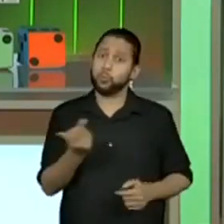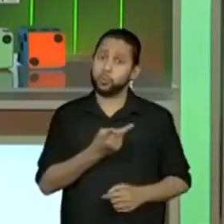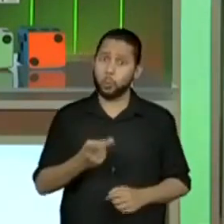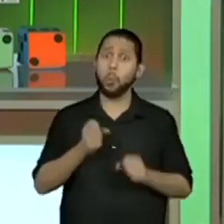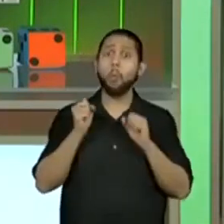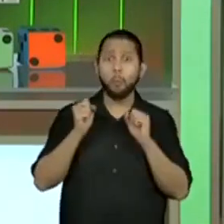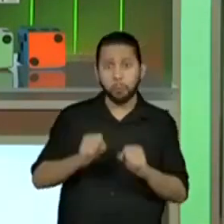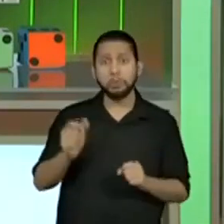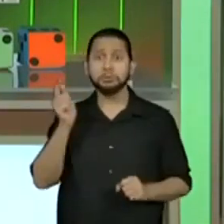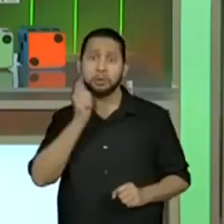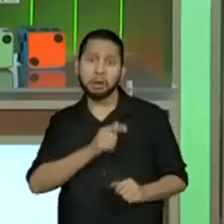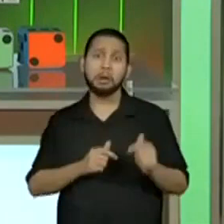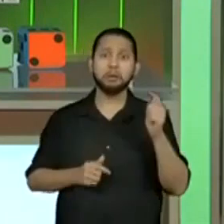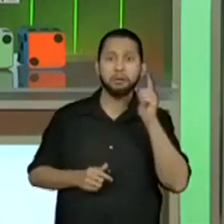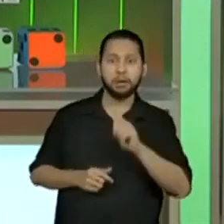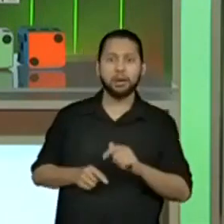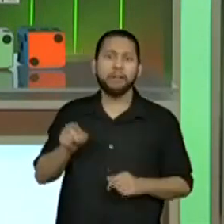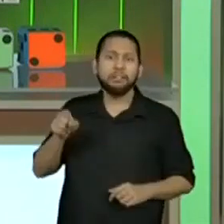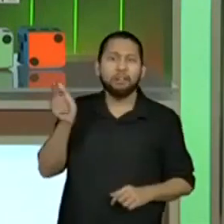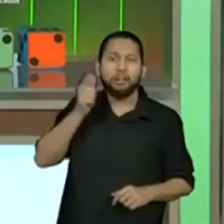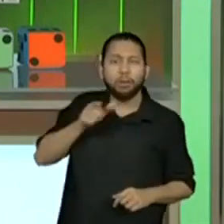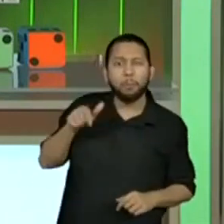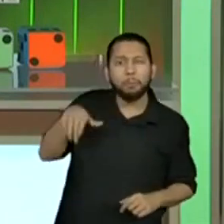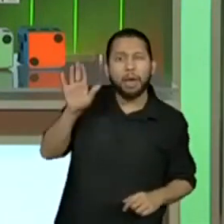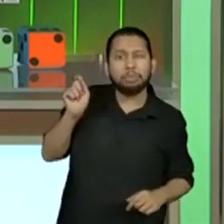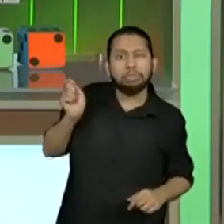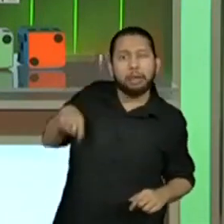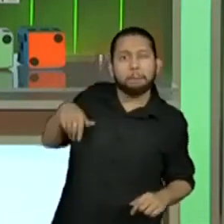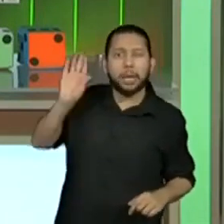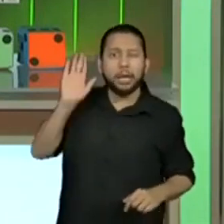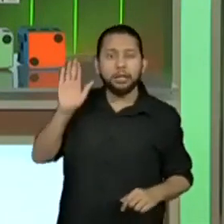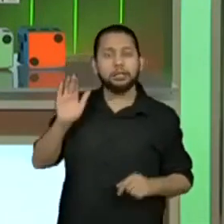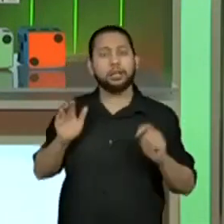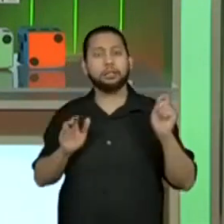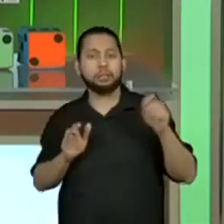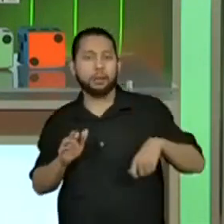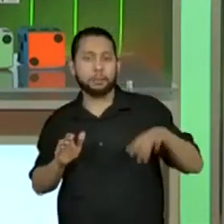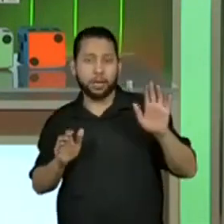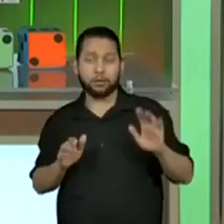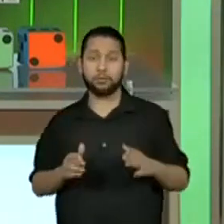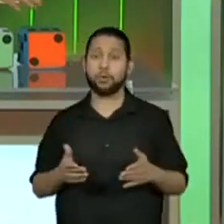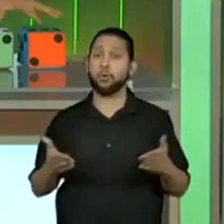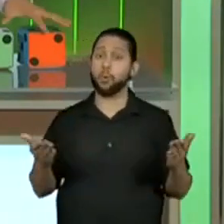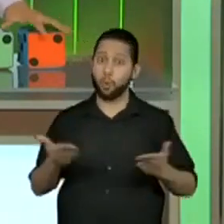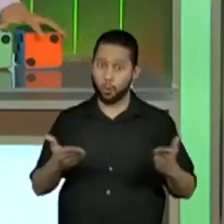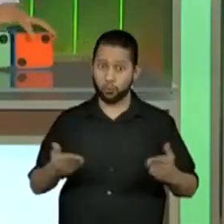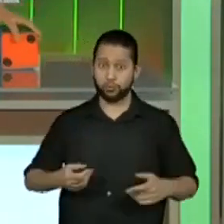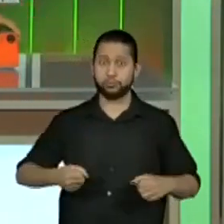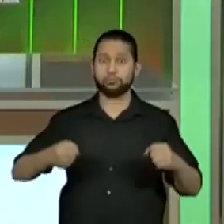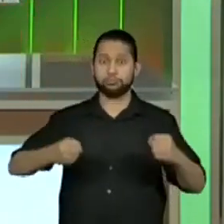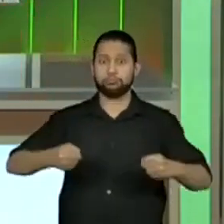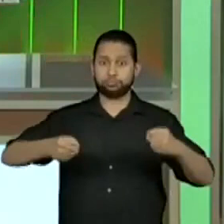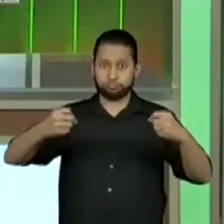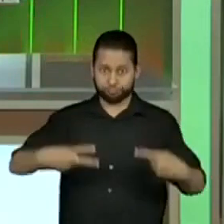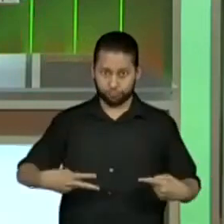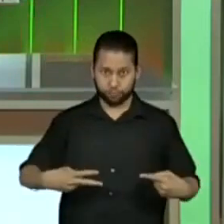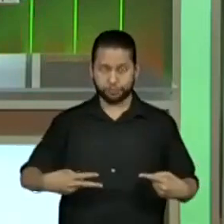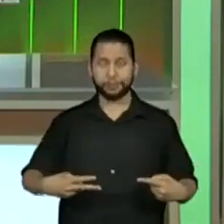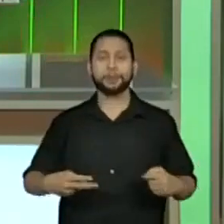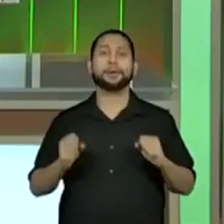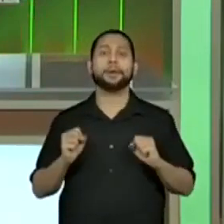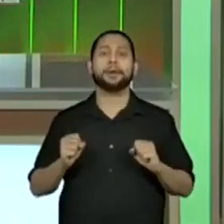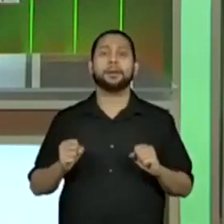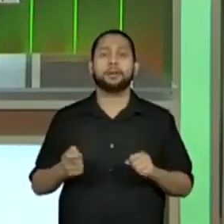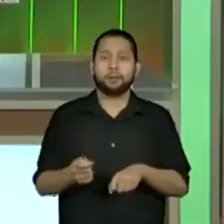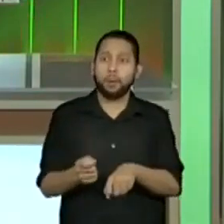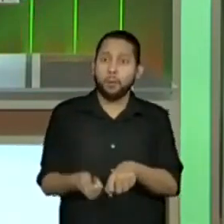mais com cara ou coroa e não mais com o para o ímpar. Vamos usar hoje, já estão aqui, nossos